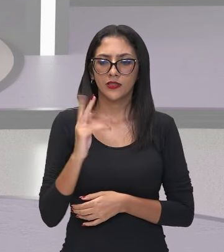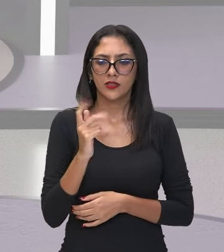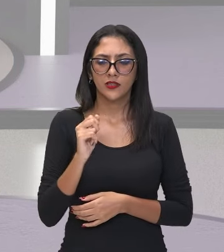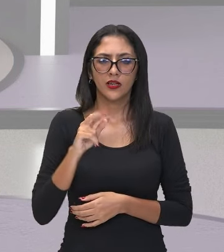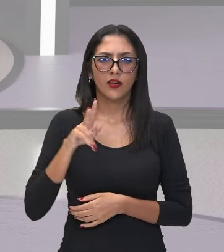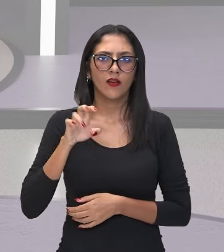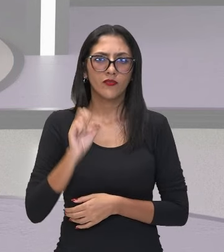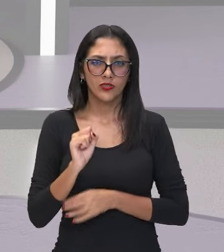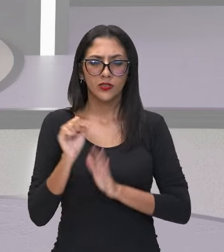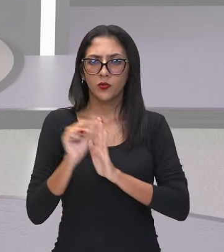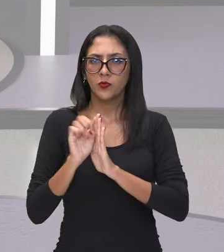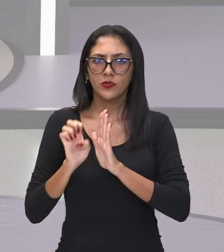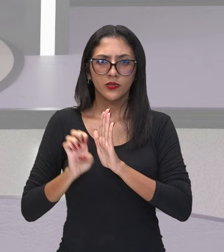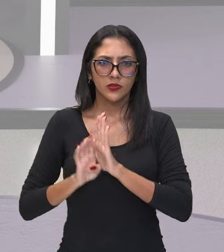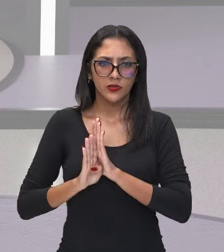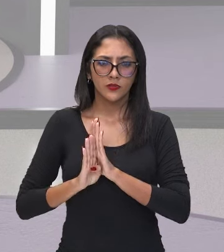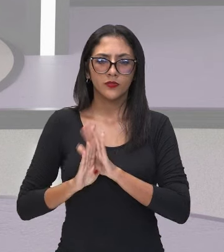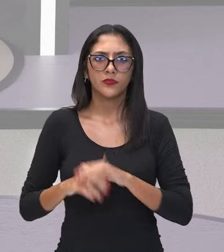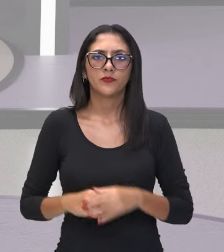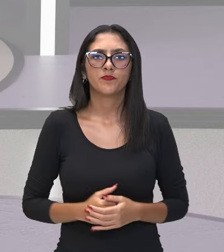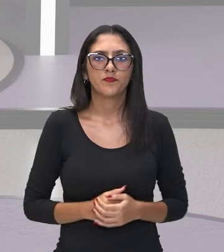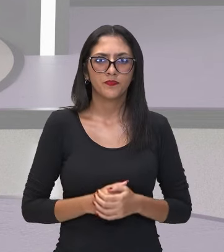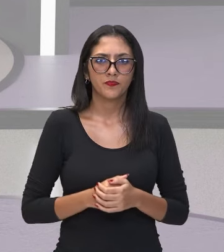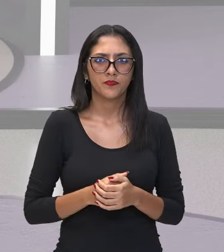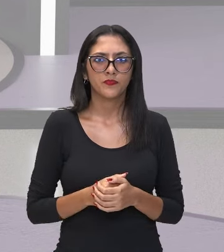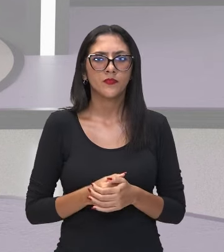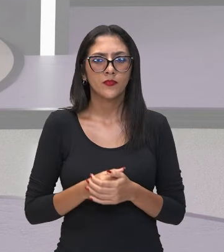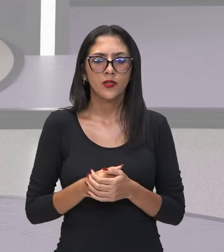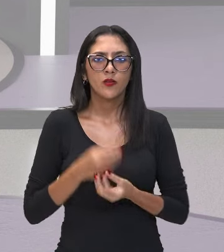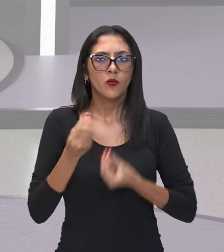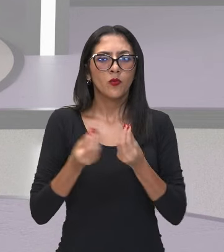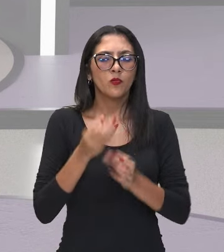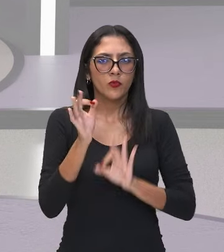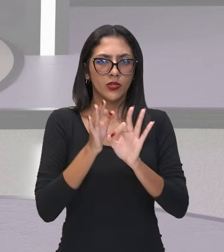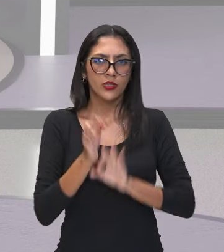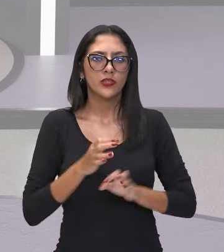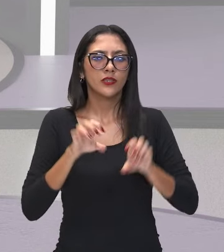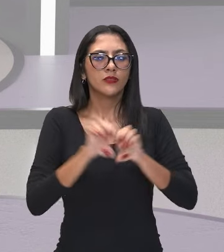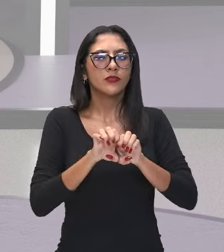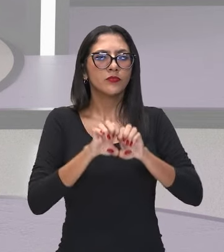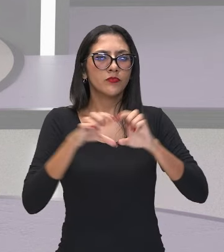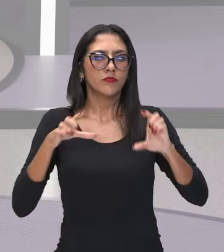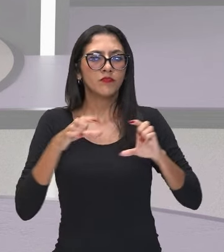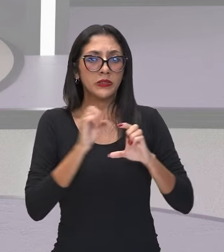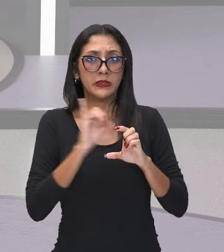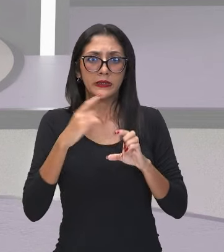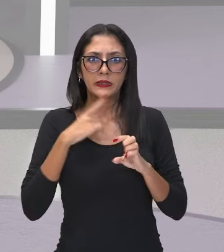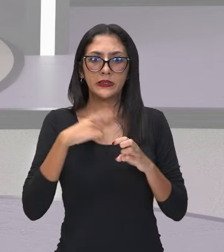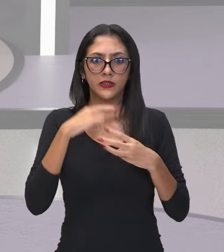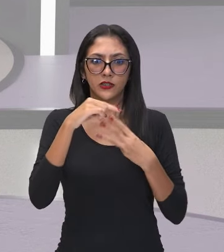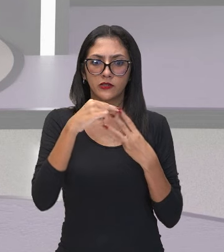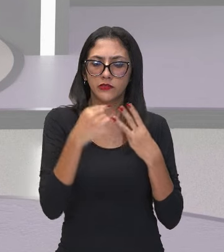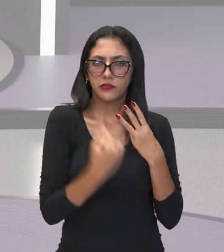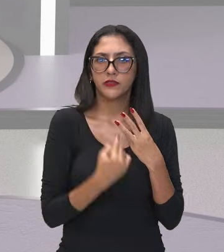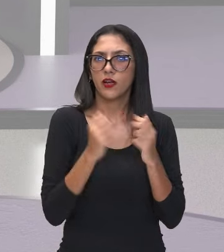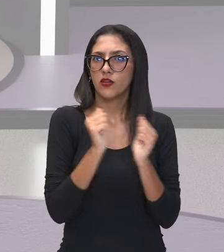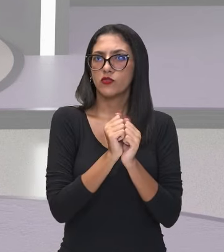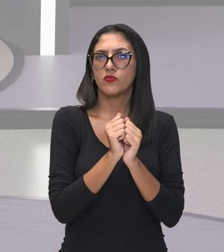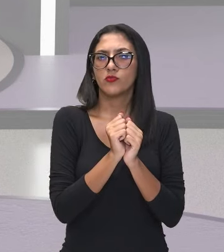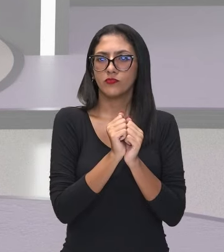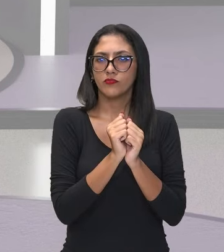isso significa? Quem eu vou resolver primeiro ali numa expressão numérica? Quando os três sinais aparecerem.